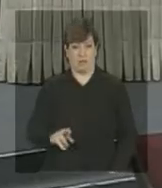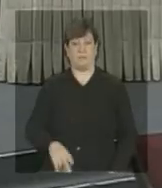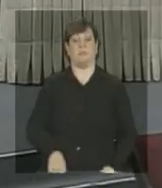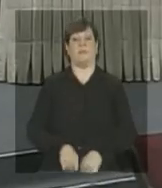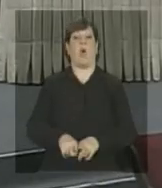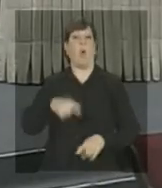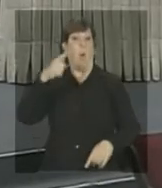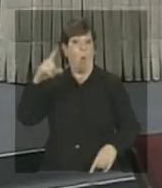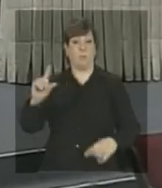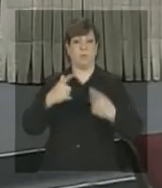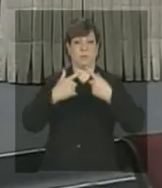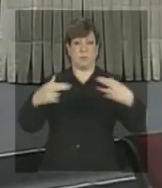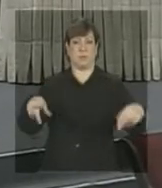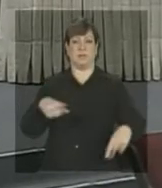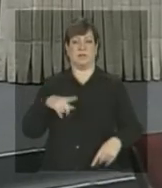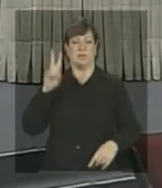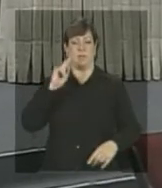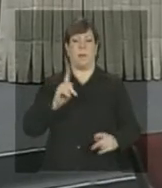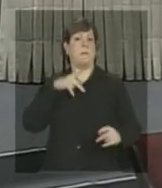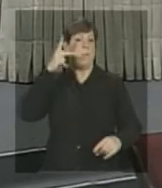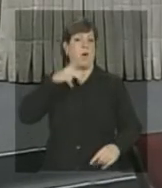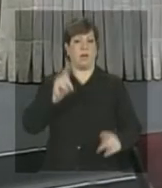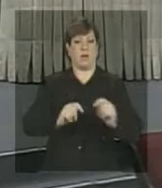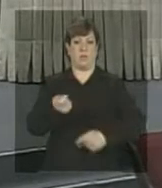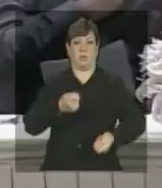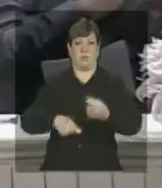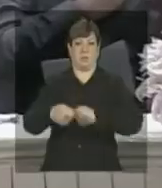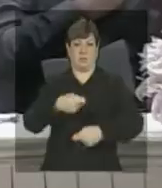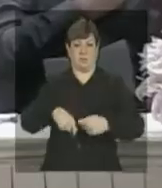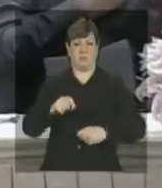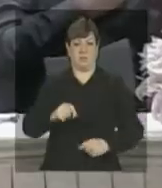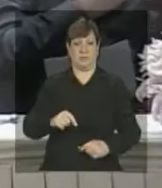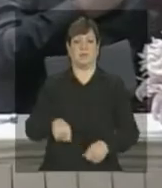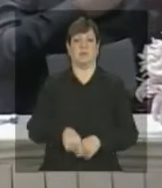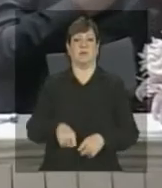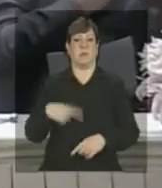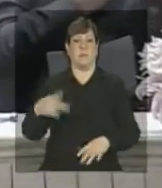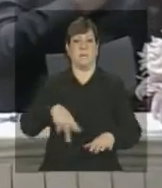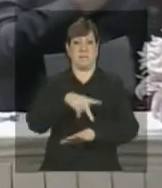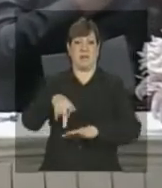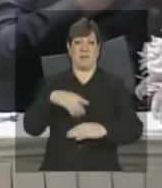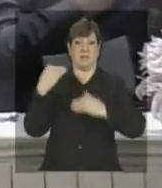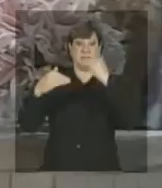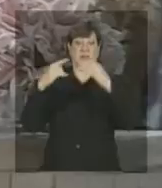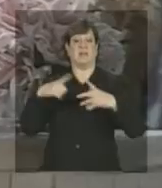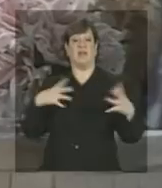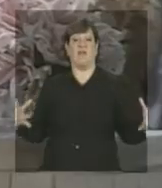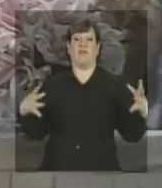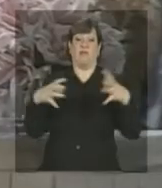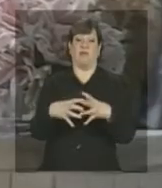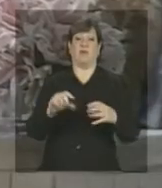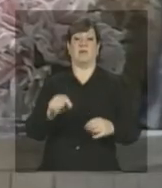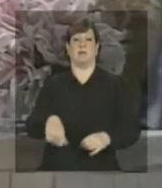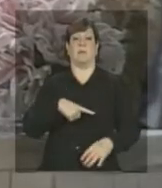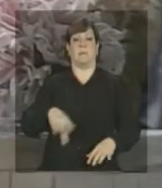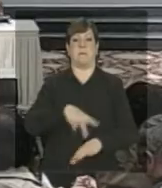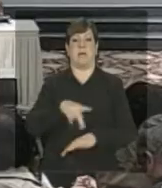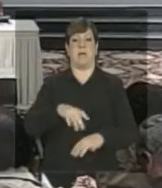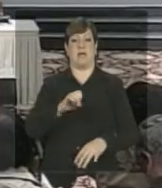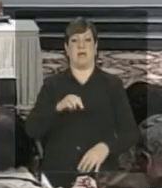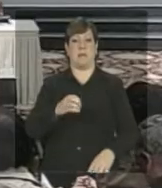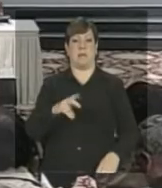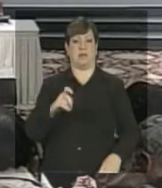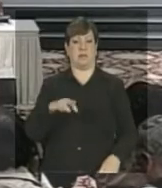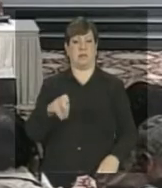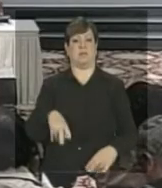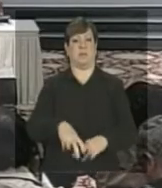quanto à política monetária internacional dos países desenvolvidos, que está afetando as nações emergentes pela onda de fluxos